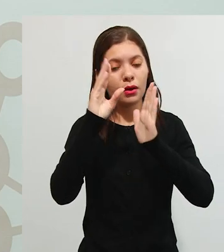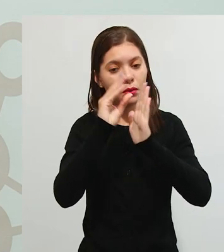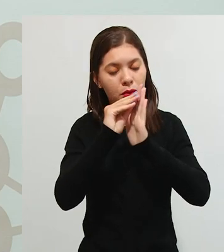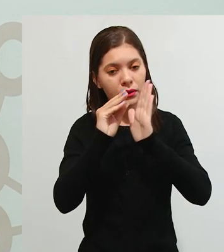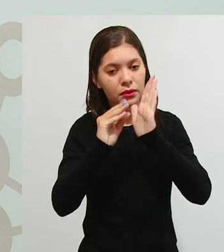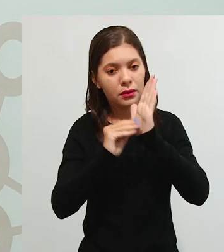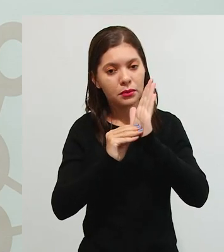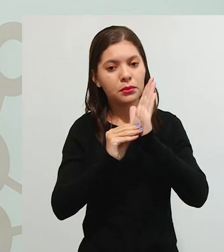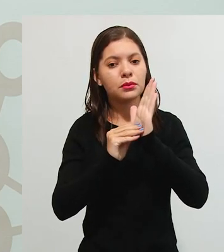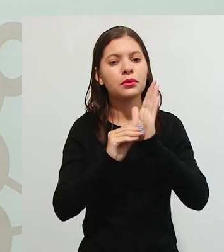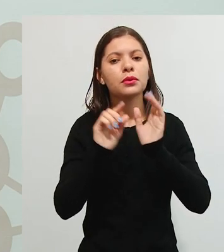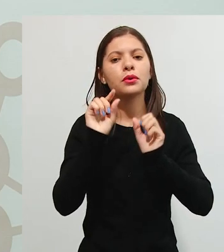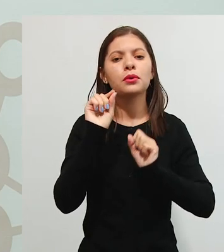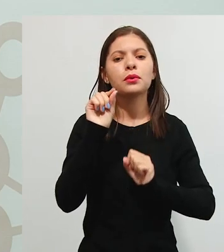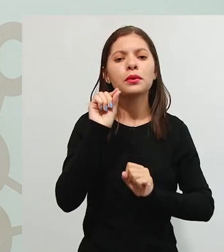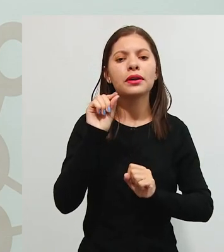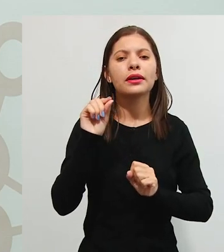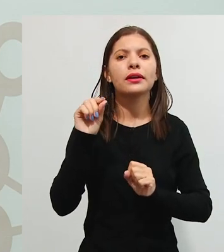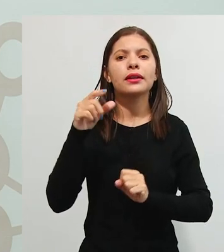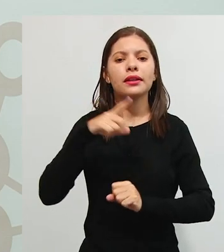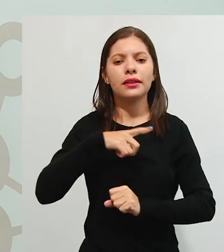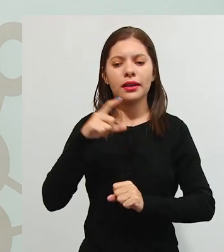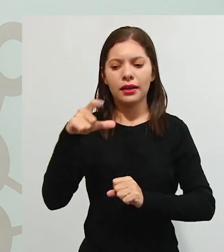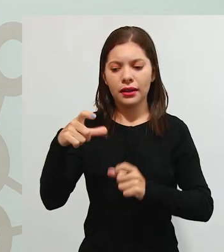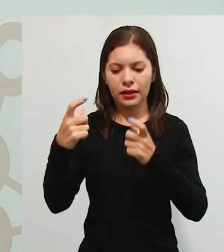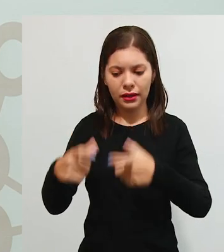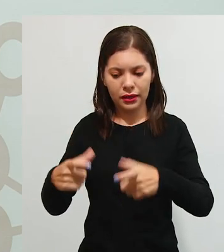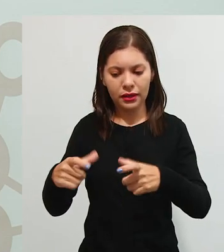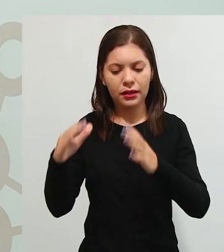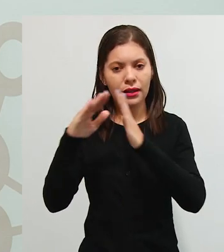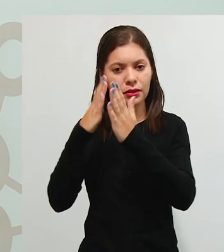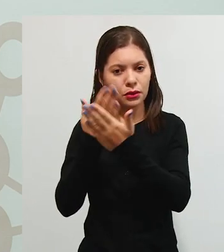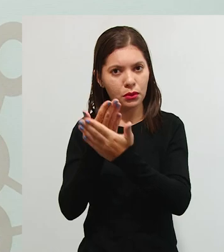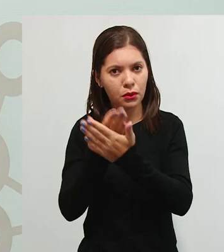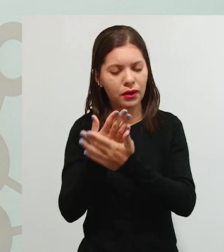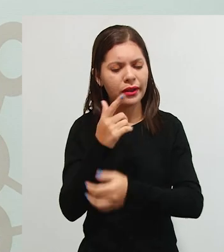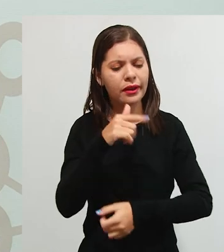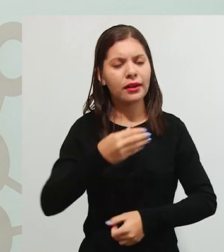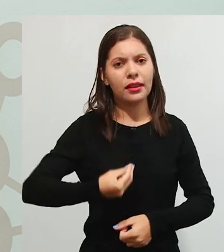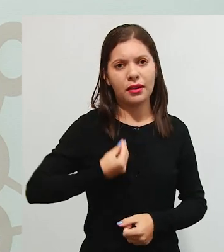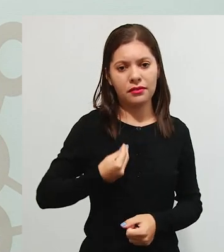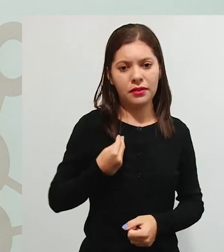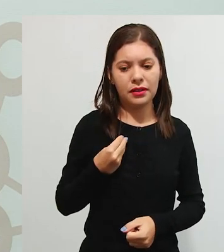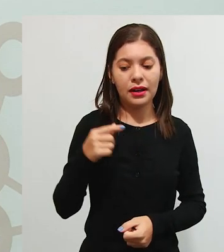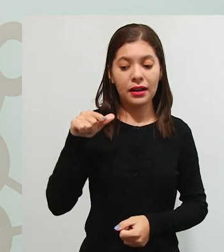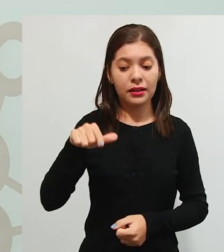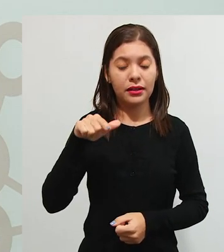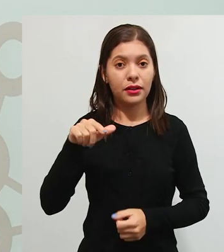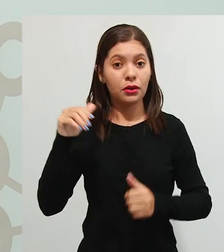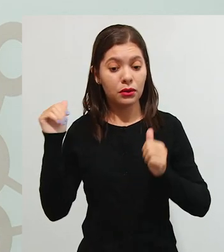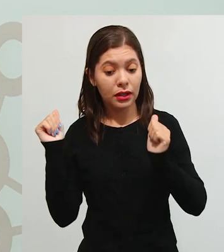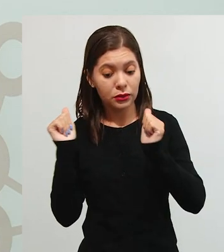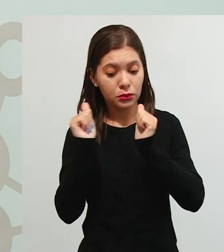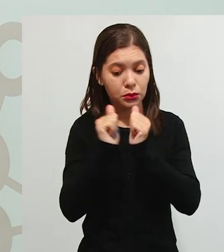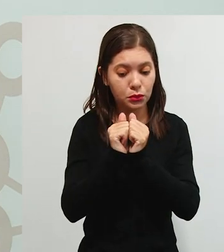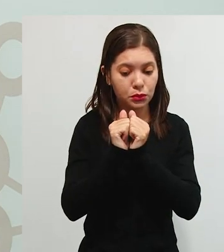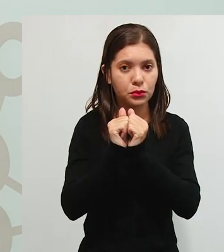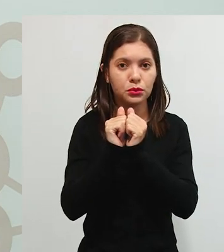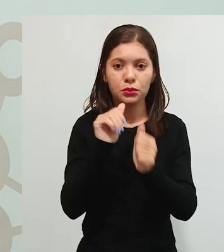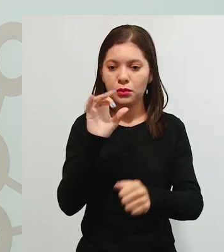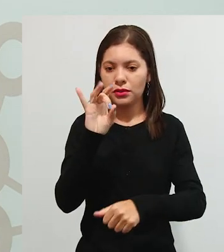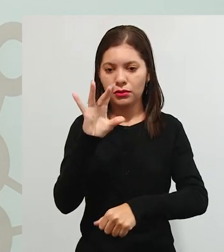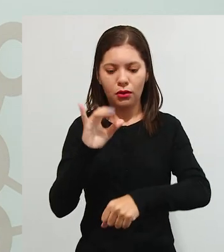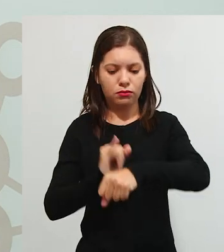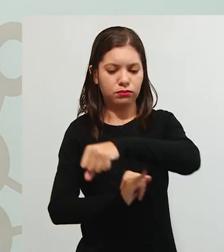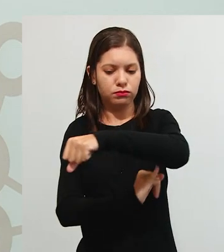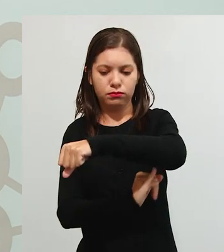entre aquilo que há na escola e a vida das pessoas, porque a escola faz parte da vida das pessoas, ela não é uma